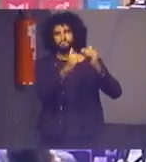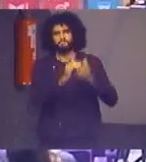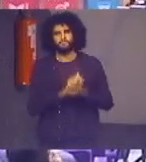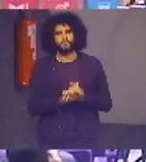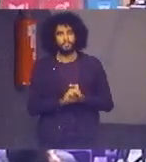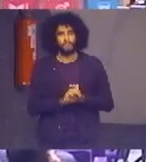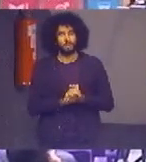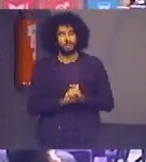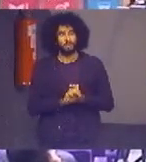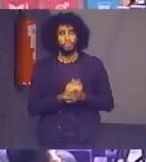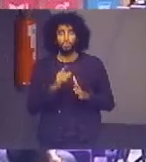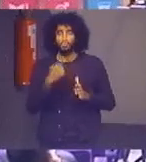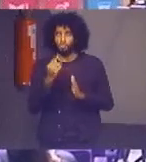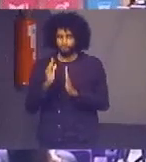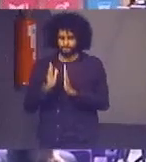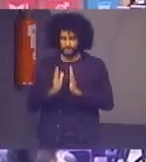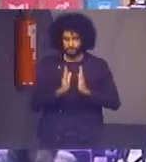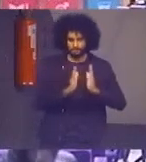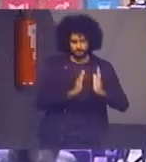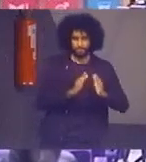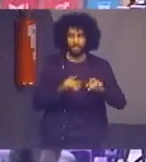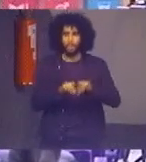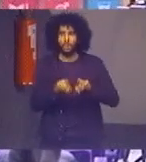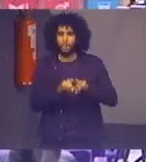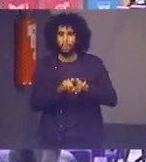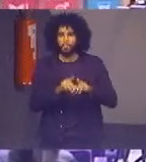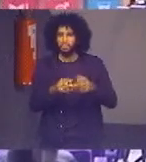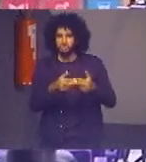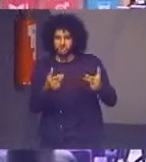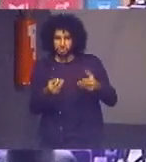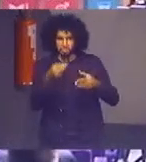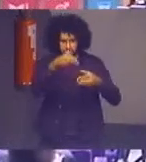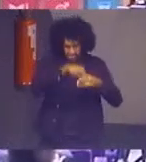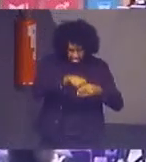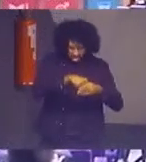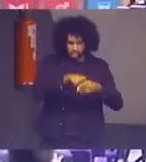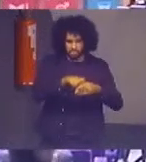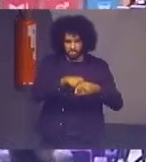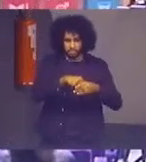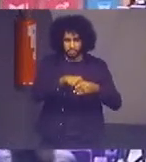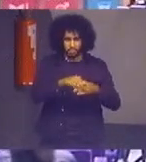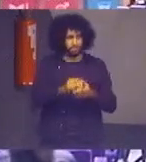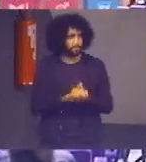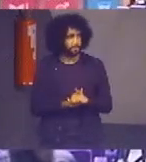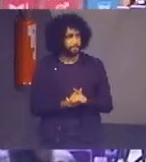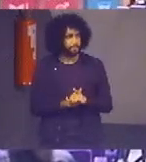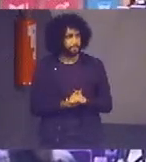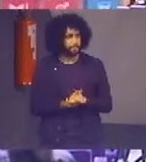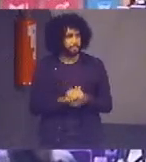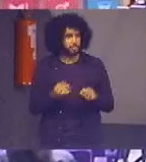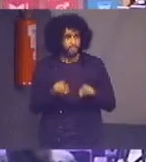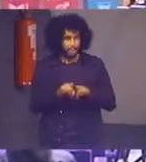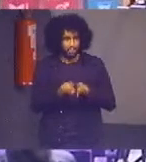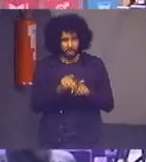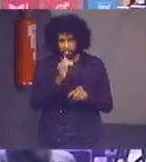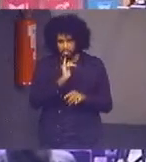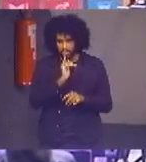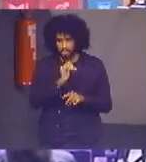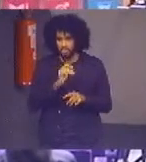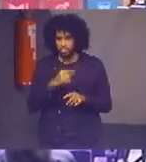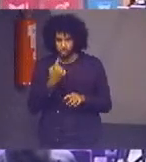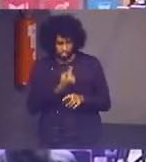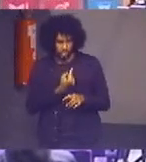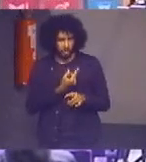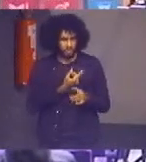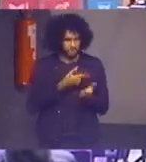nossos processos dos nossos incidentes processuais dos nossos escaninhos cheios